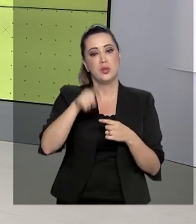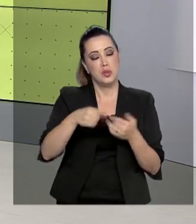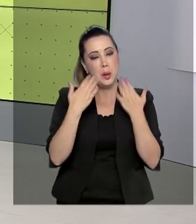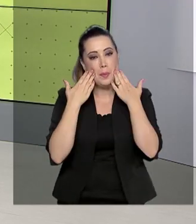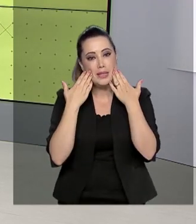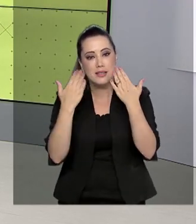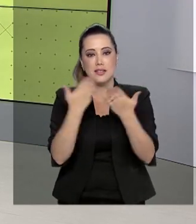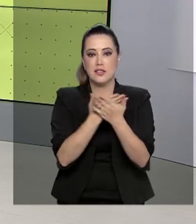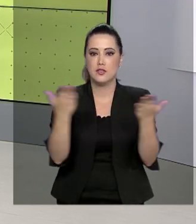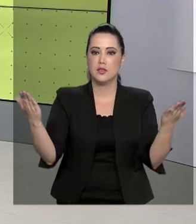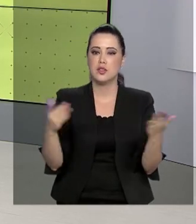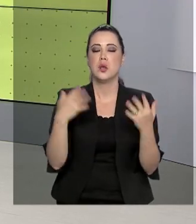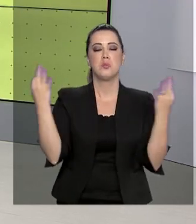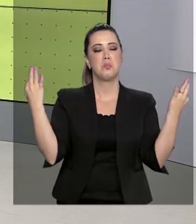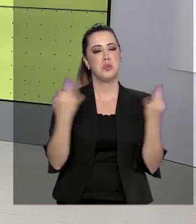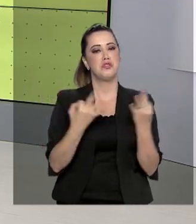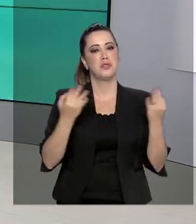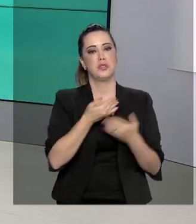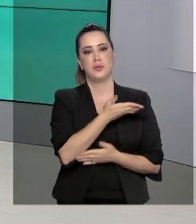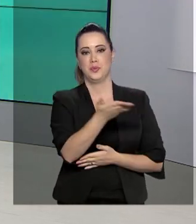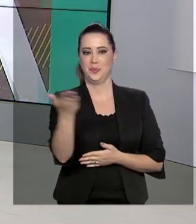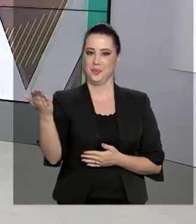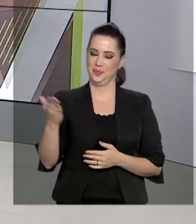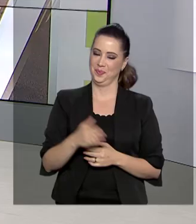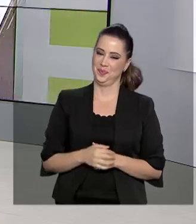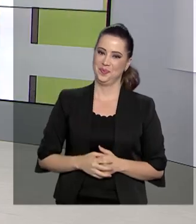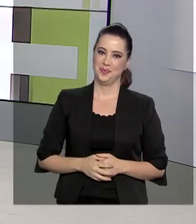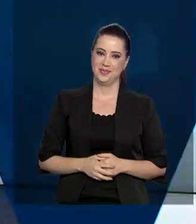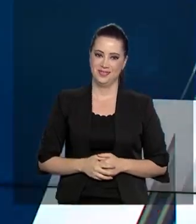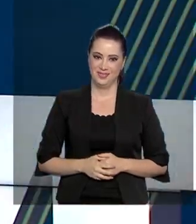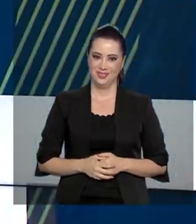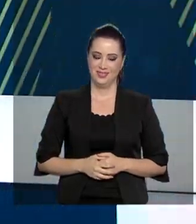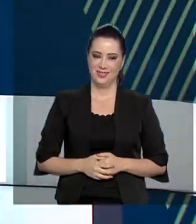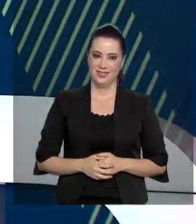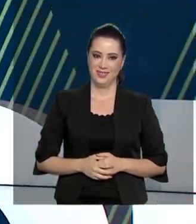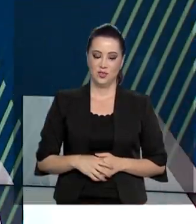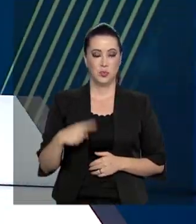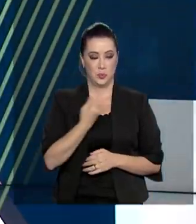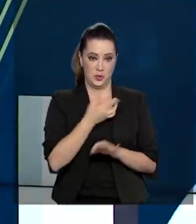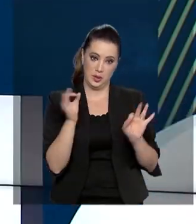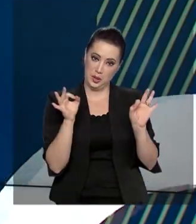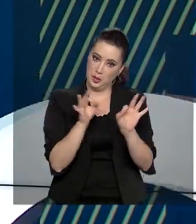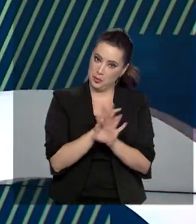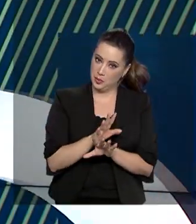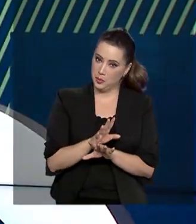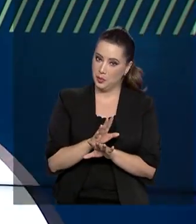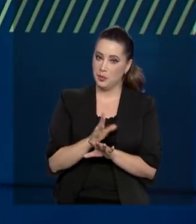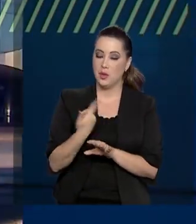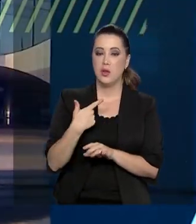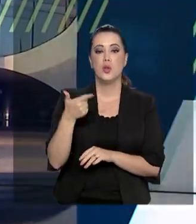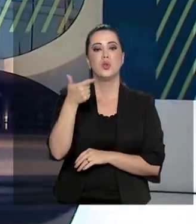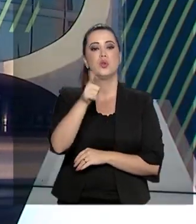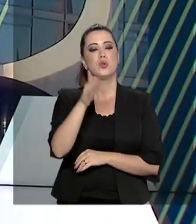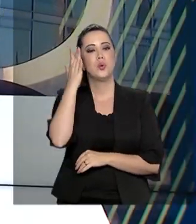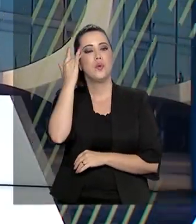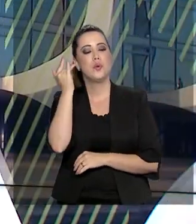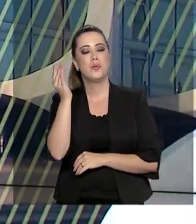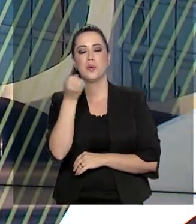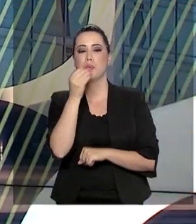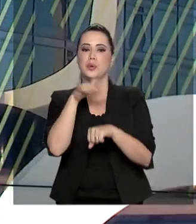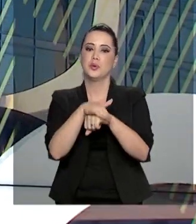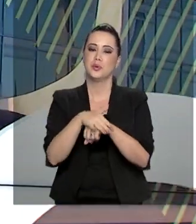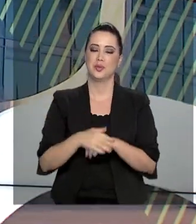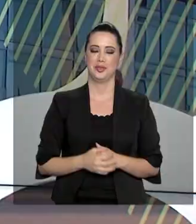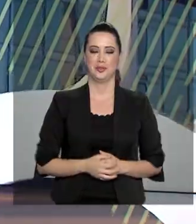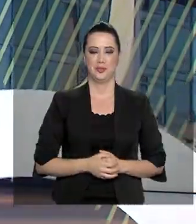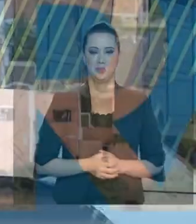é transmitir conteúdo de qualidade para todos os brasileiros. O governo agora termina aqui. Voltamos amanhã. Uma boa noite